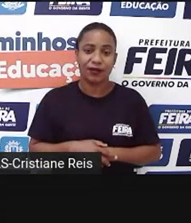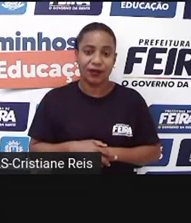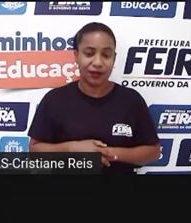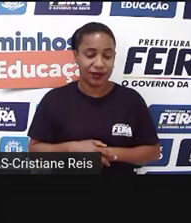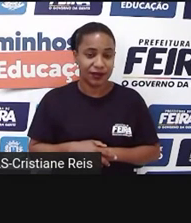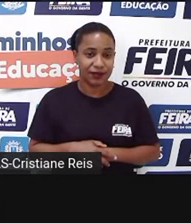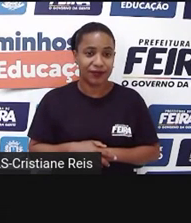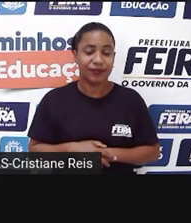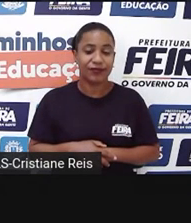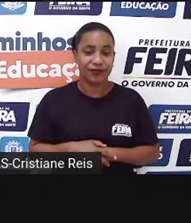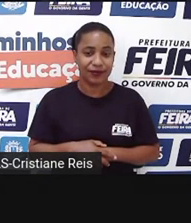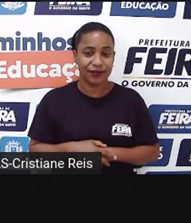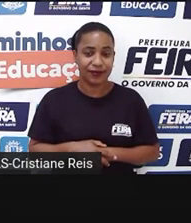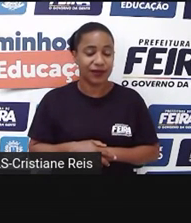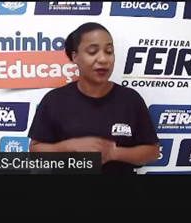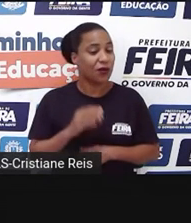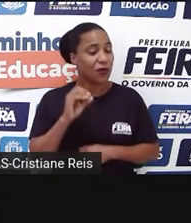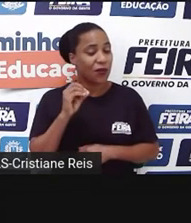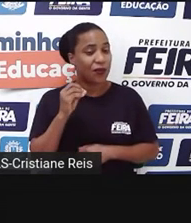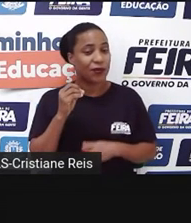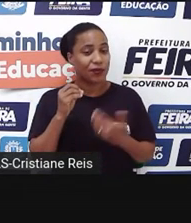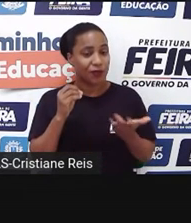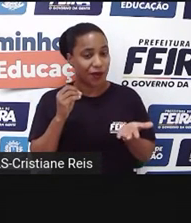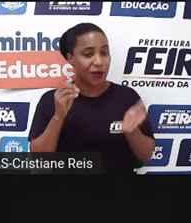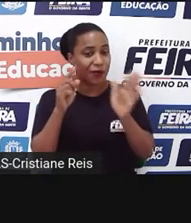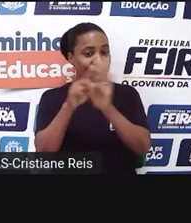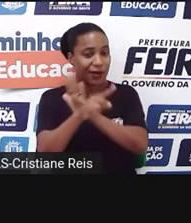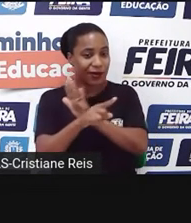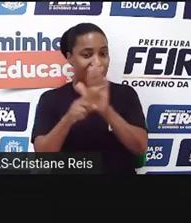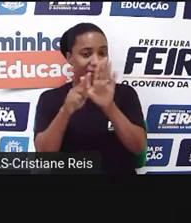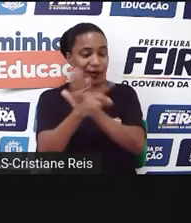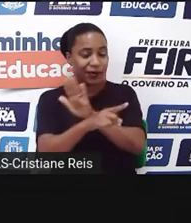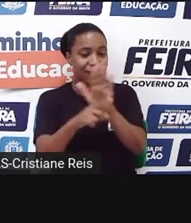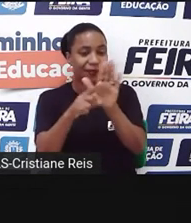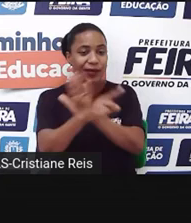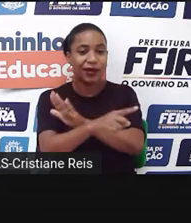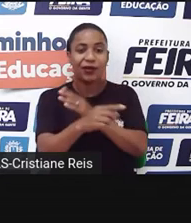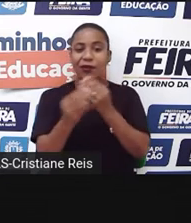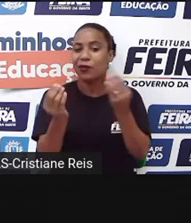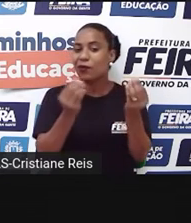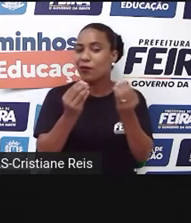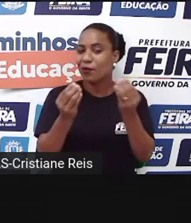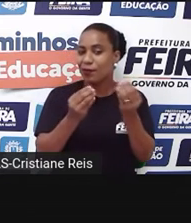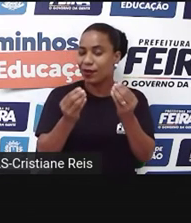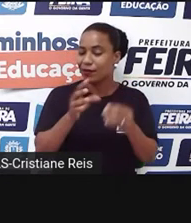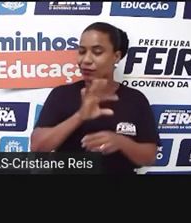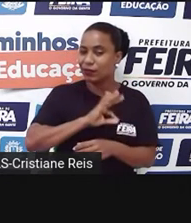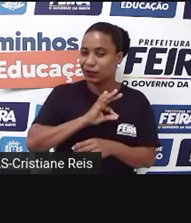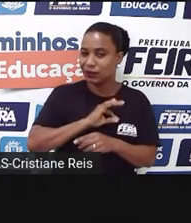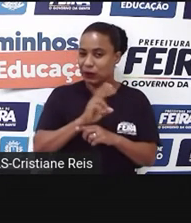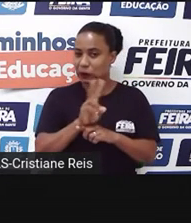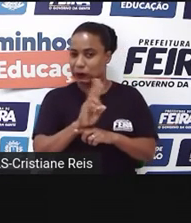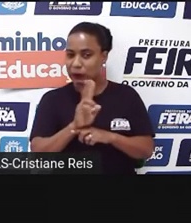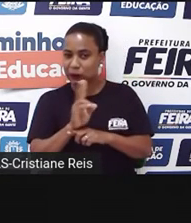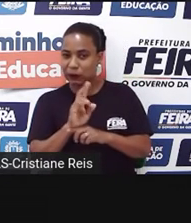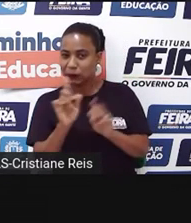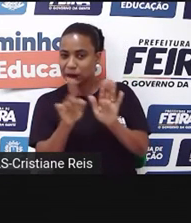did he, she ask? Então, que perguntas a polícia, o detetive, vai fazer?